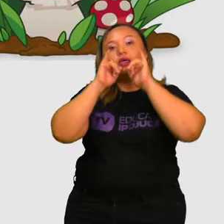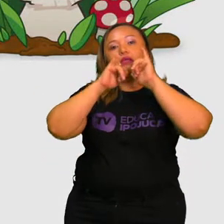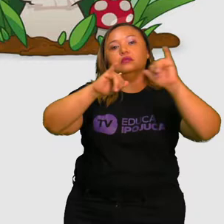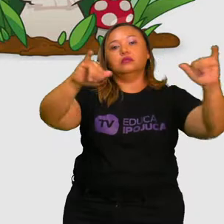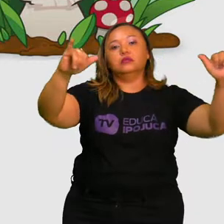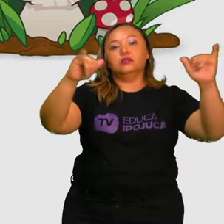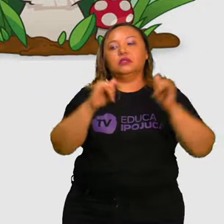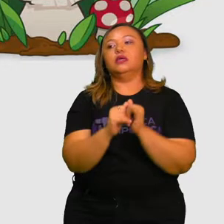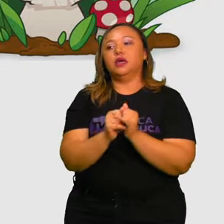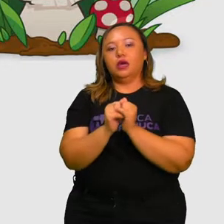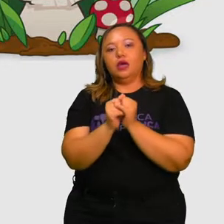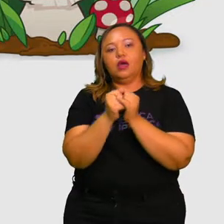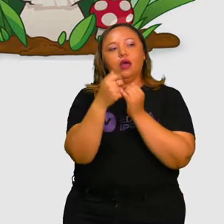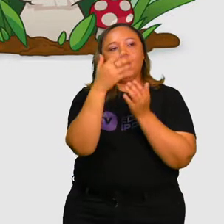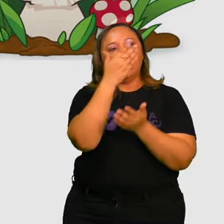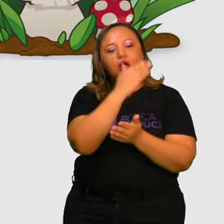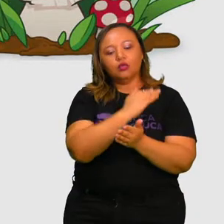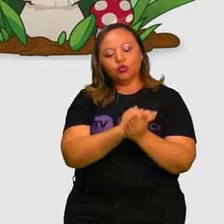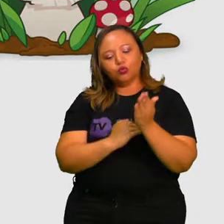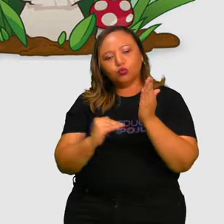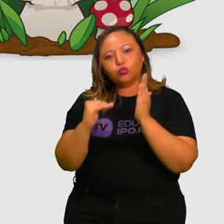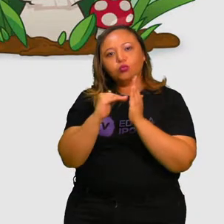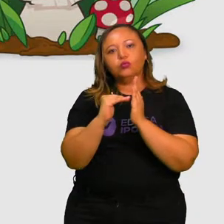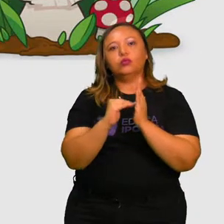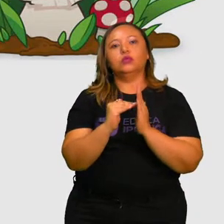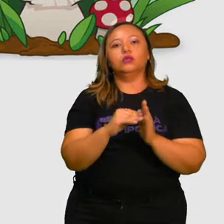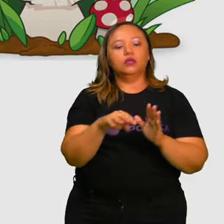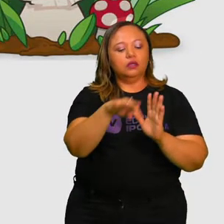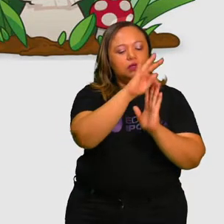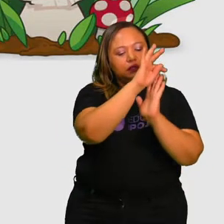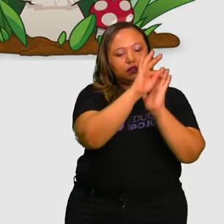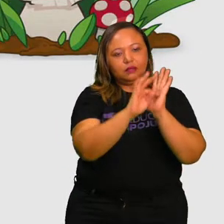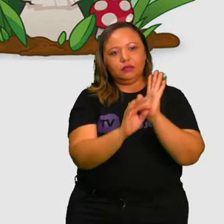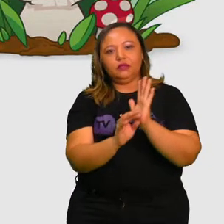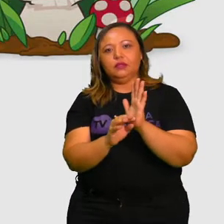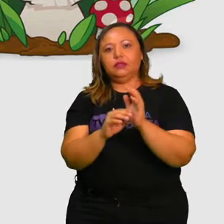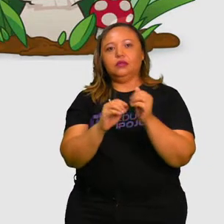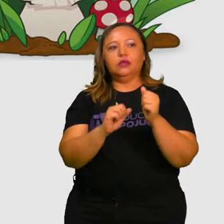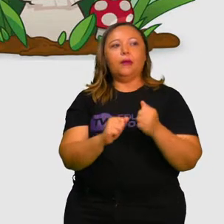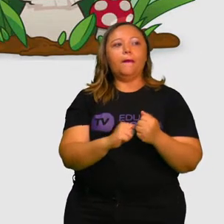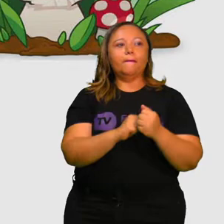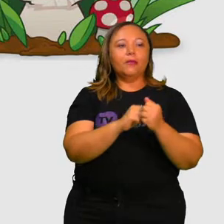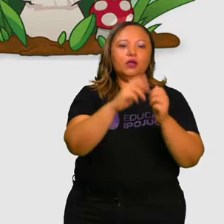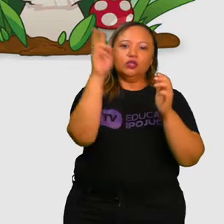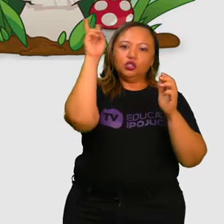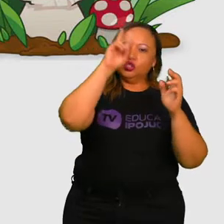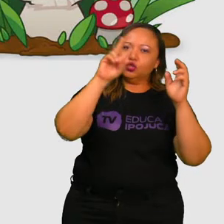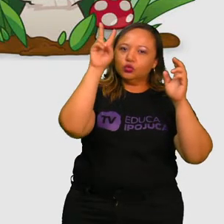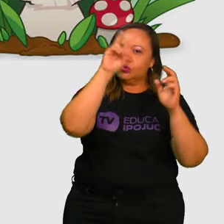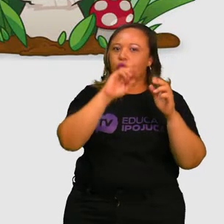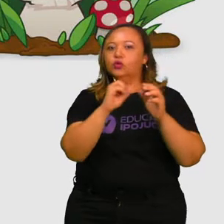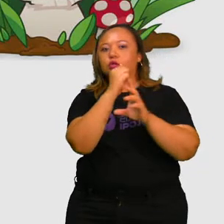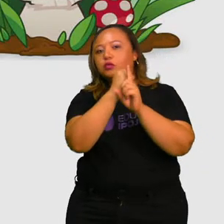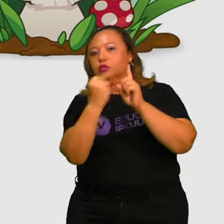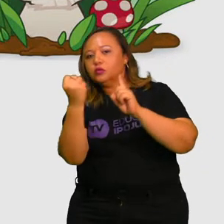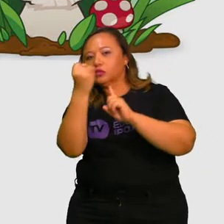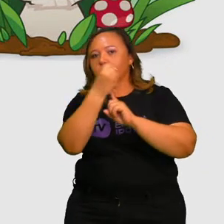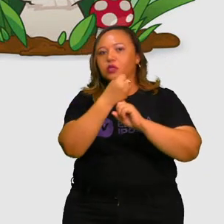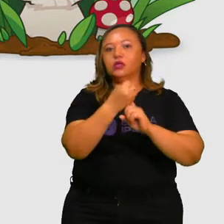estilos e concretamente realizados na integração de forças históricas, sociais,